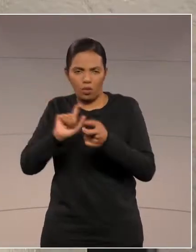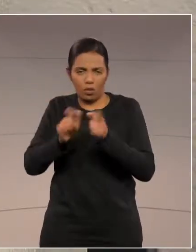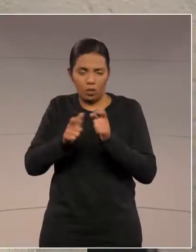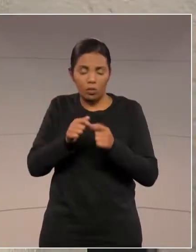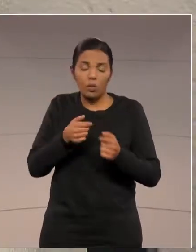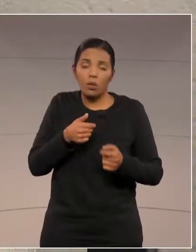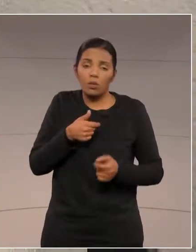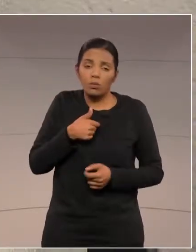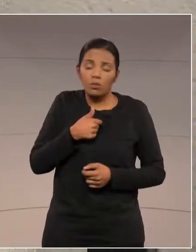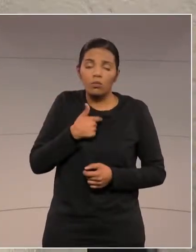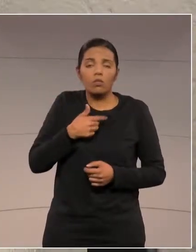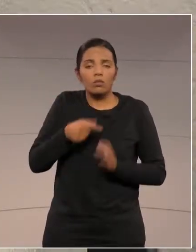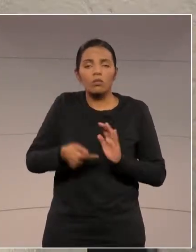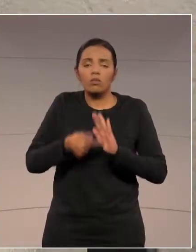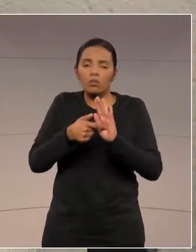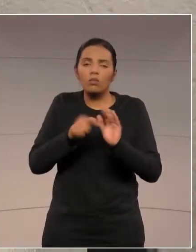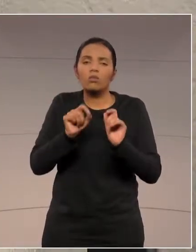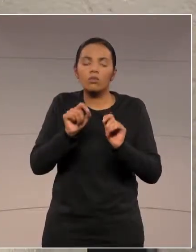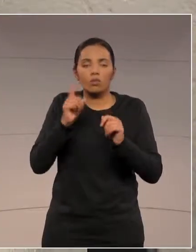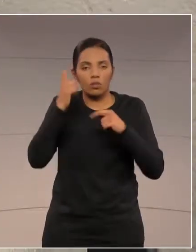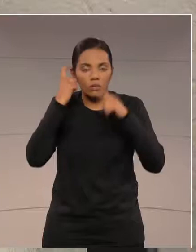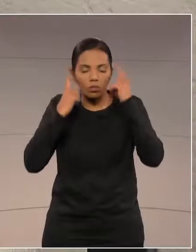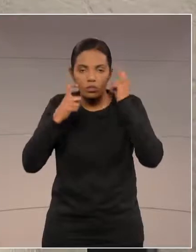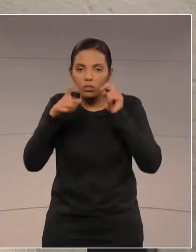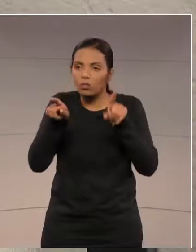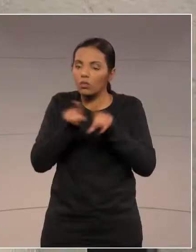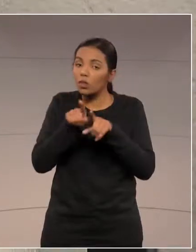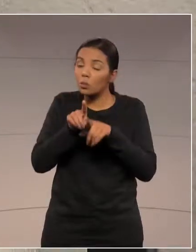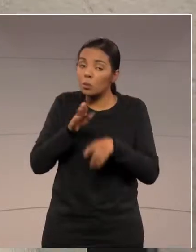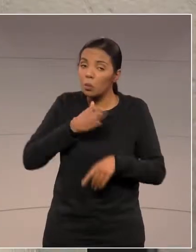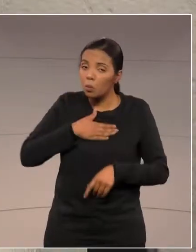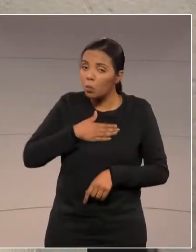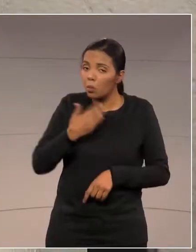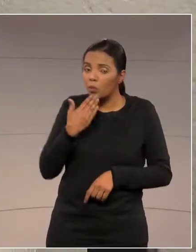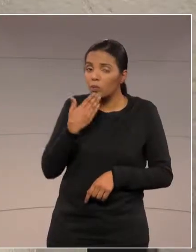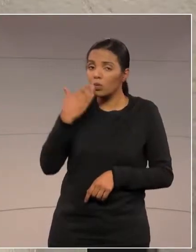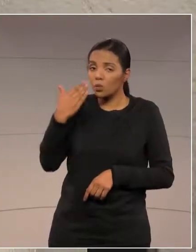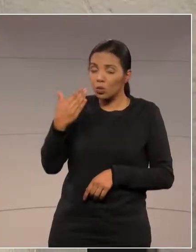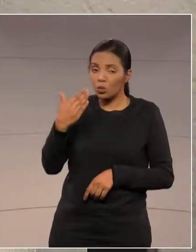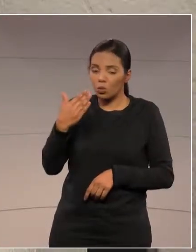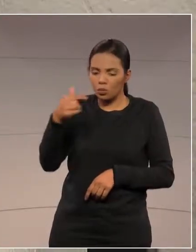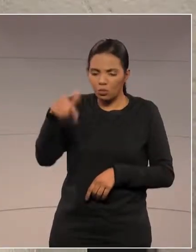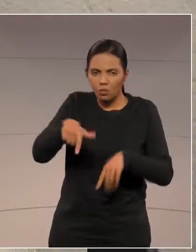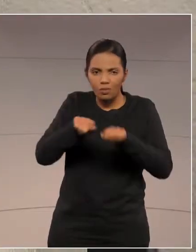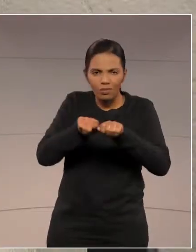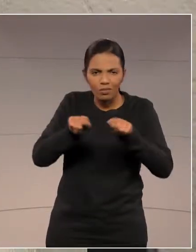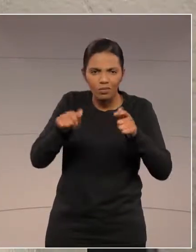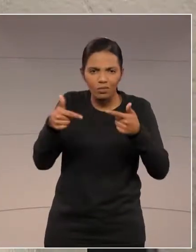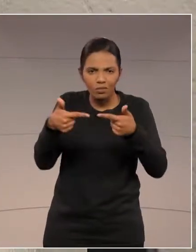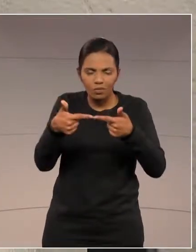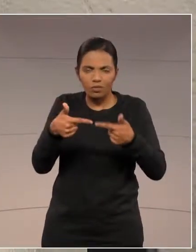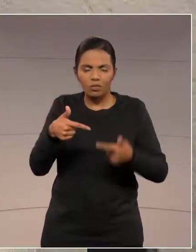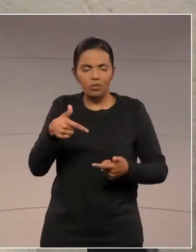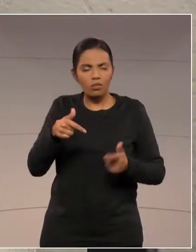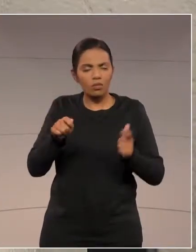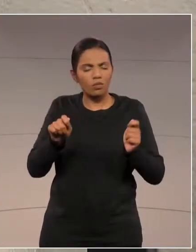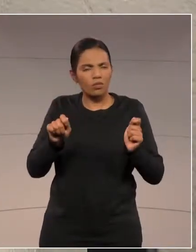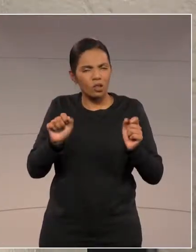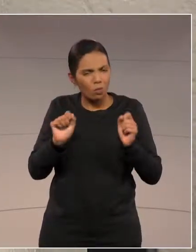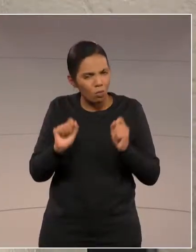a minha preocupação, o meu pedido, para que essa Casa de Leis, que nós possamos